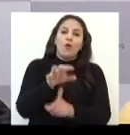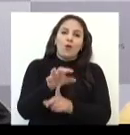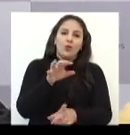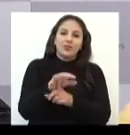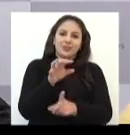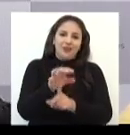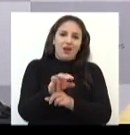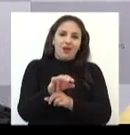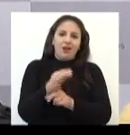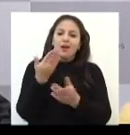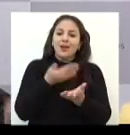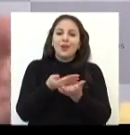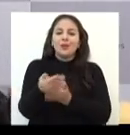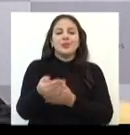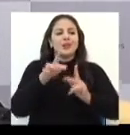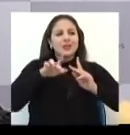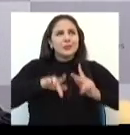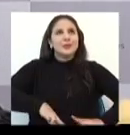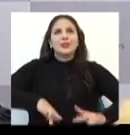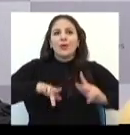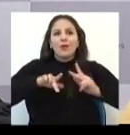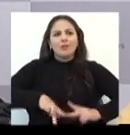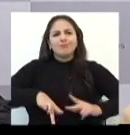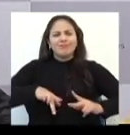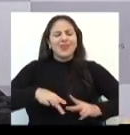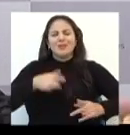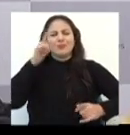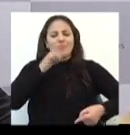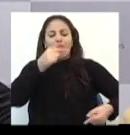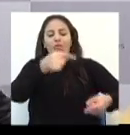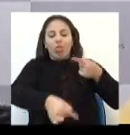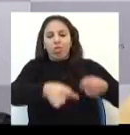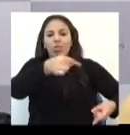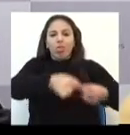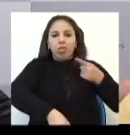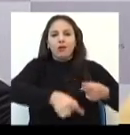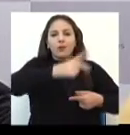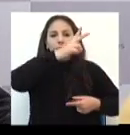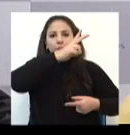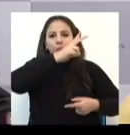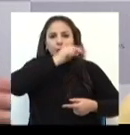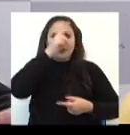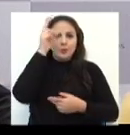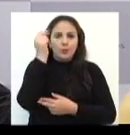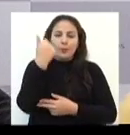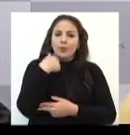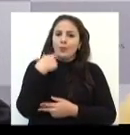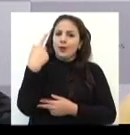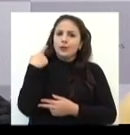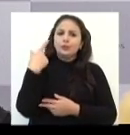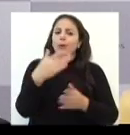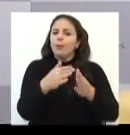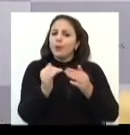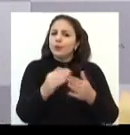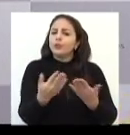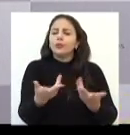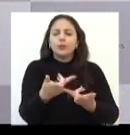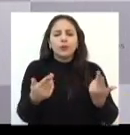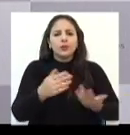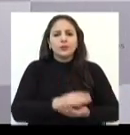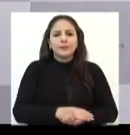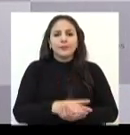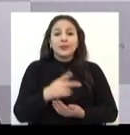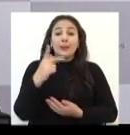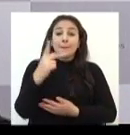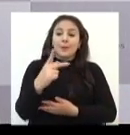dali para cá, as pessoas, não deu mais certo com o executivo, o executivo do meu partido também me cobrava muito. No